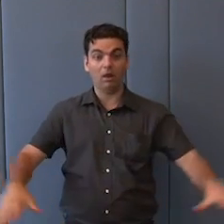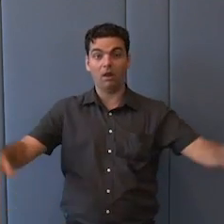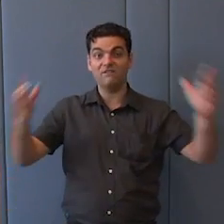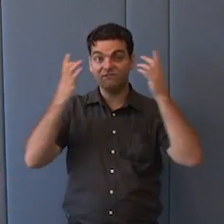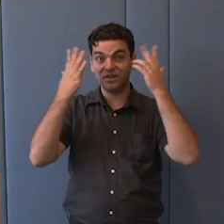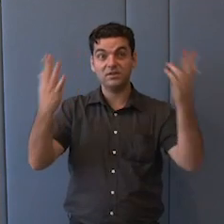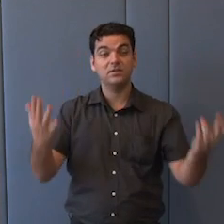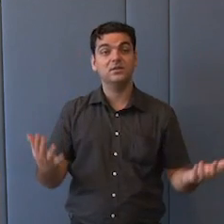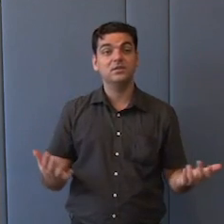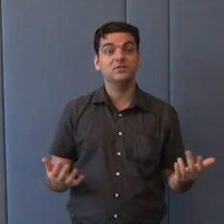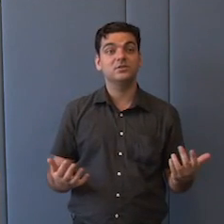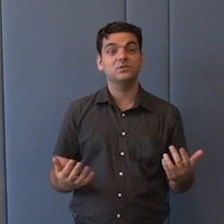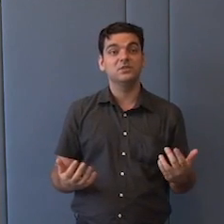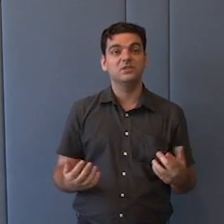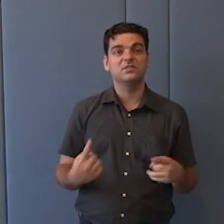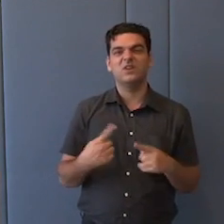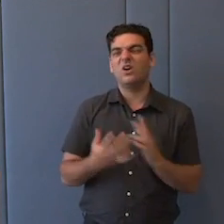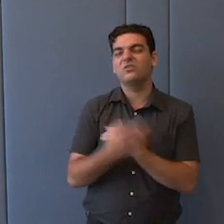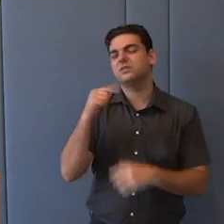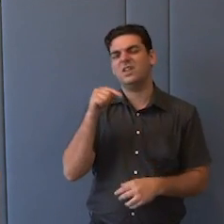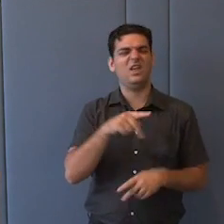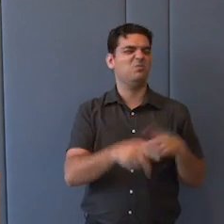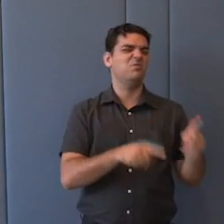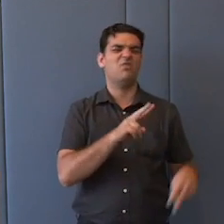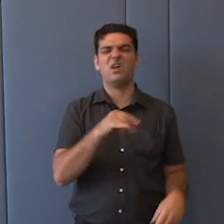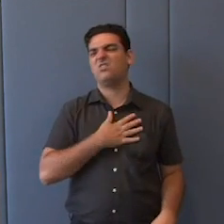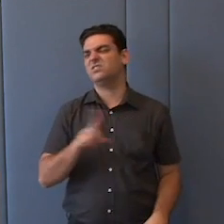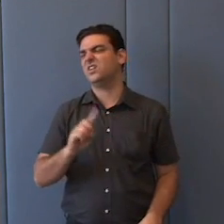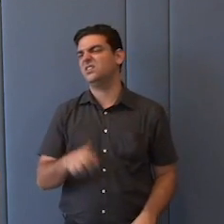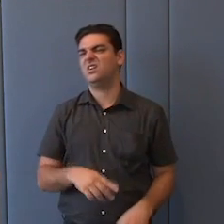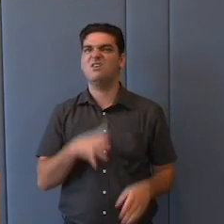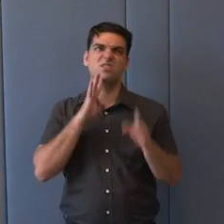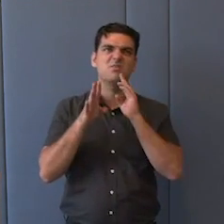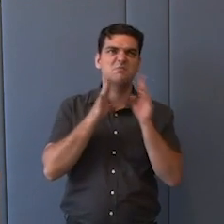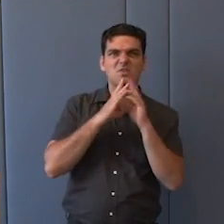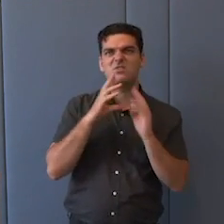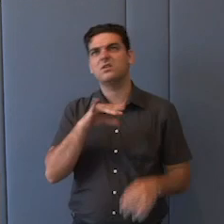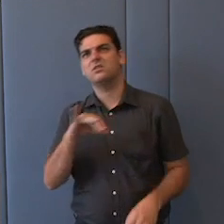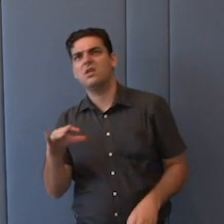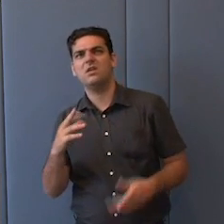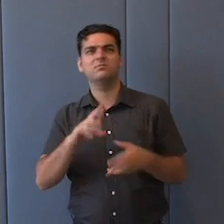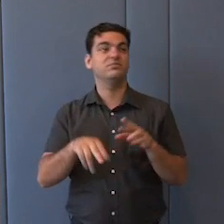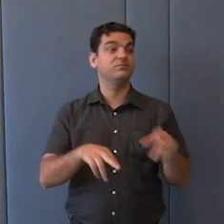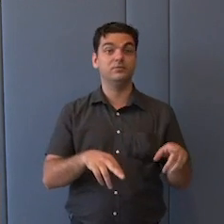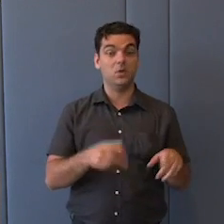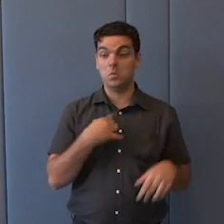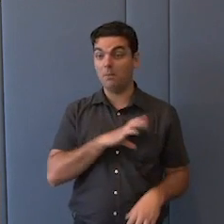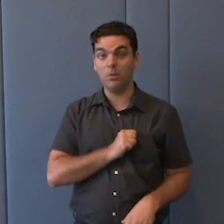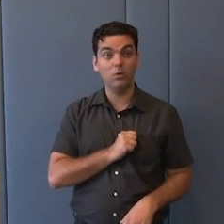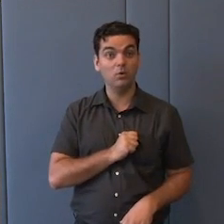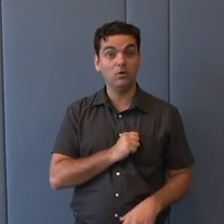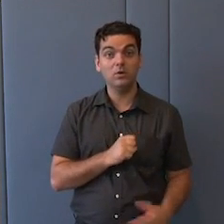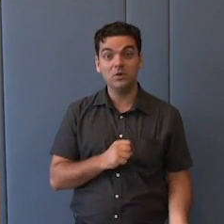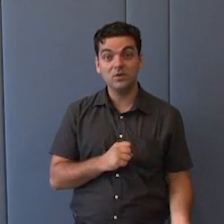que se fala que é uma coisa que vai fragmentar as pessoas, Facebook e tal. Na verdade, o que está acontecendo é que